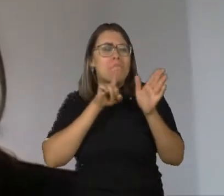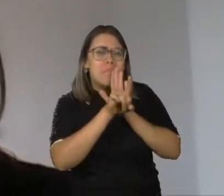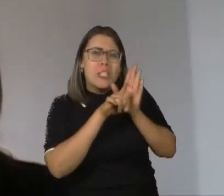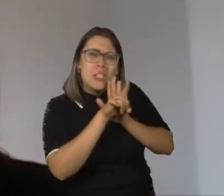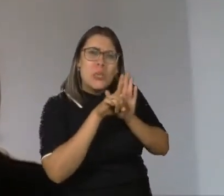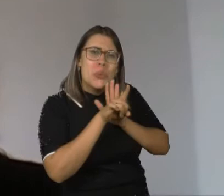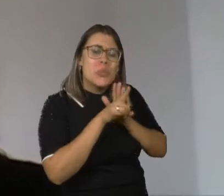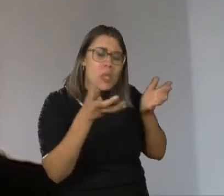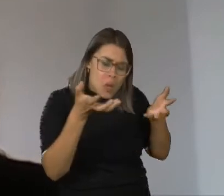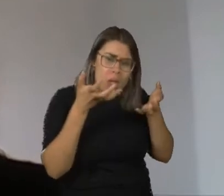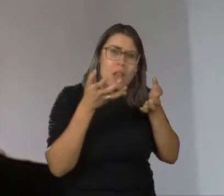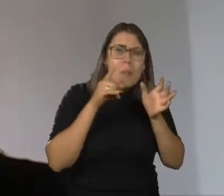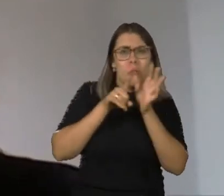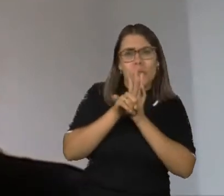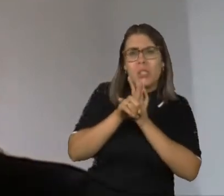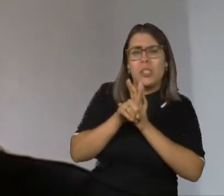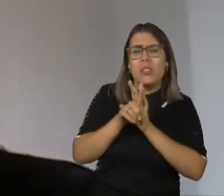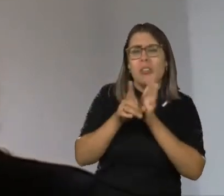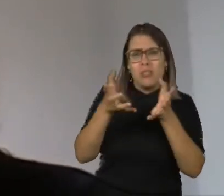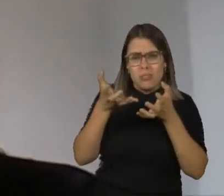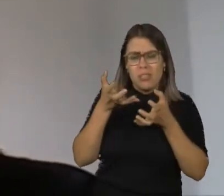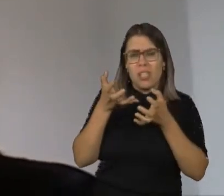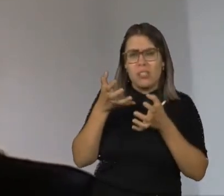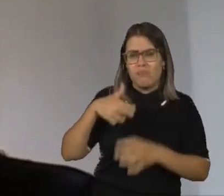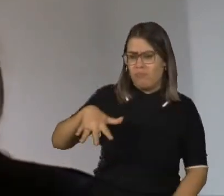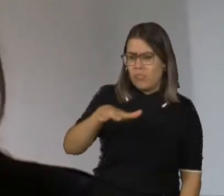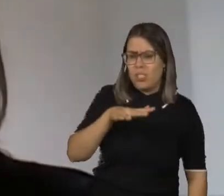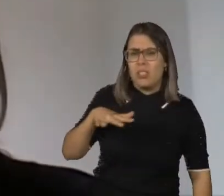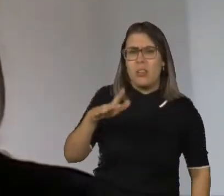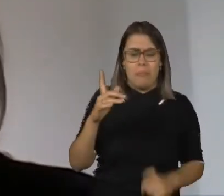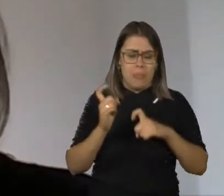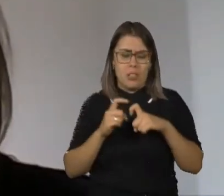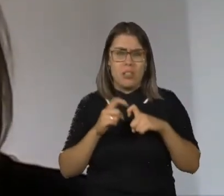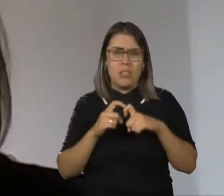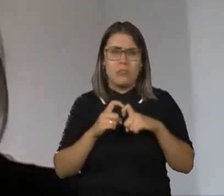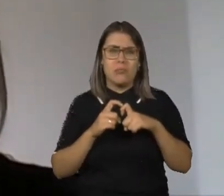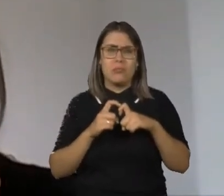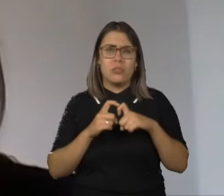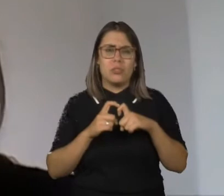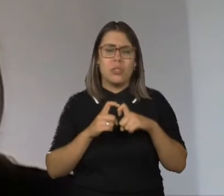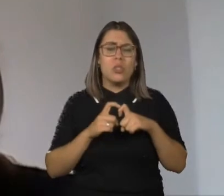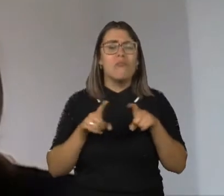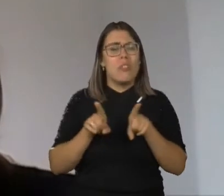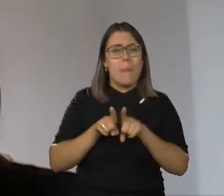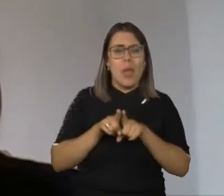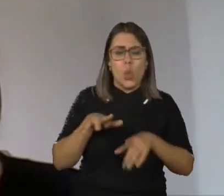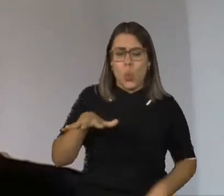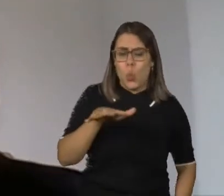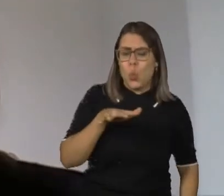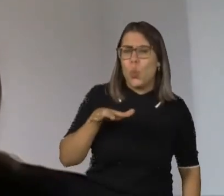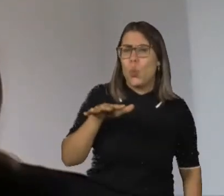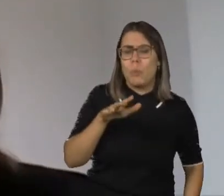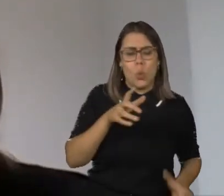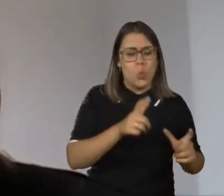E eu gostaria de perguntar para você, será que dentro da própria medicina, do campo médico ou até mesmo dos